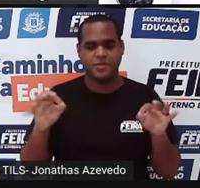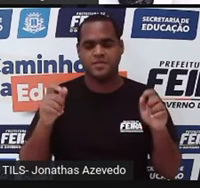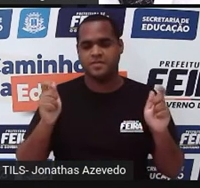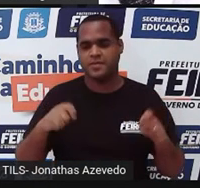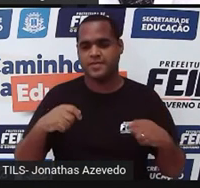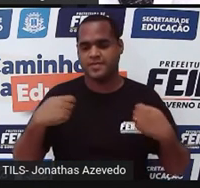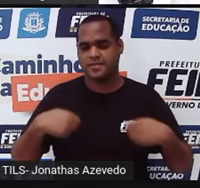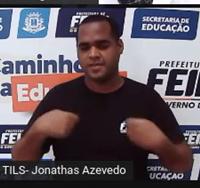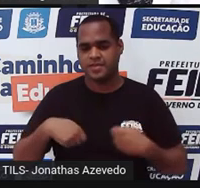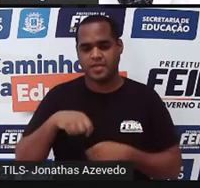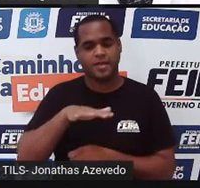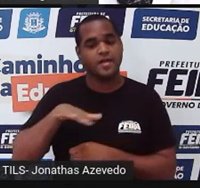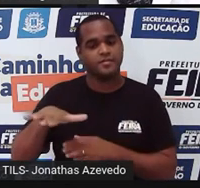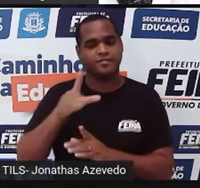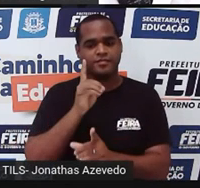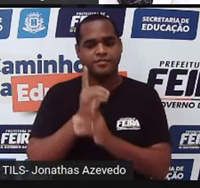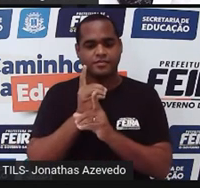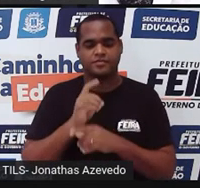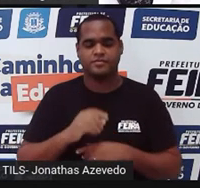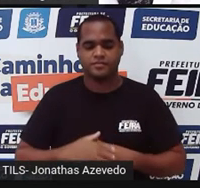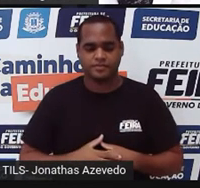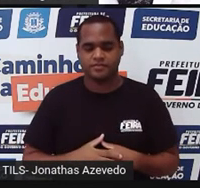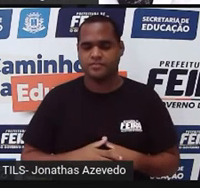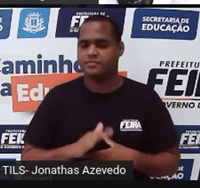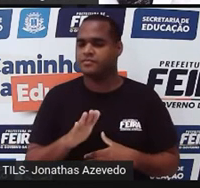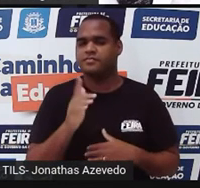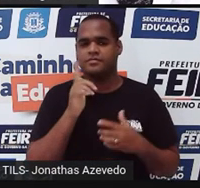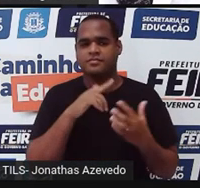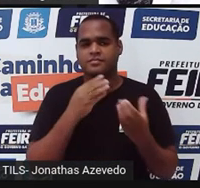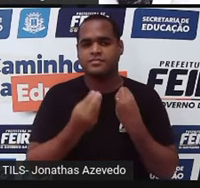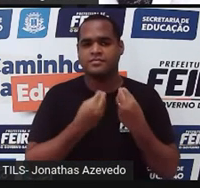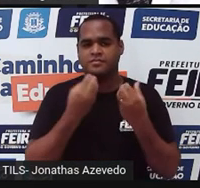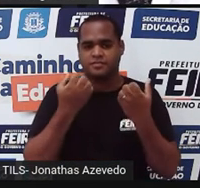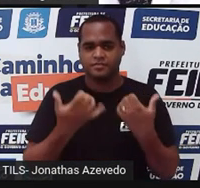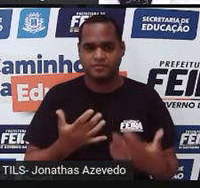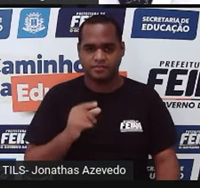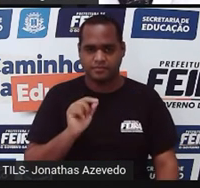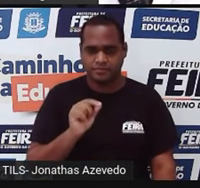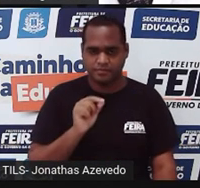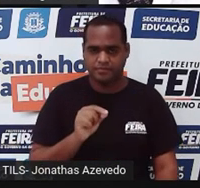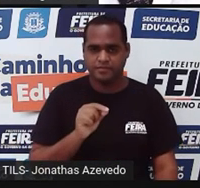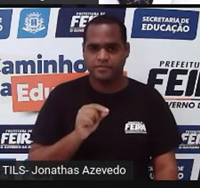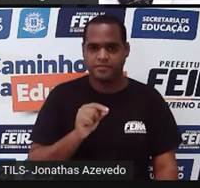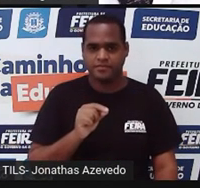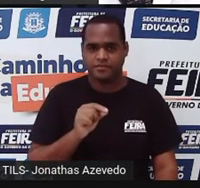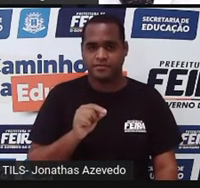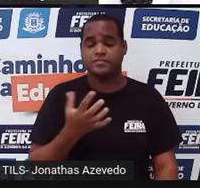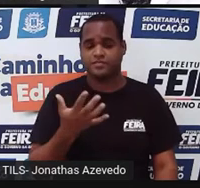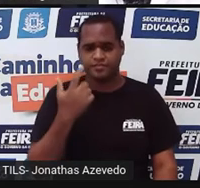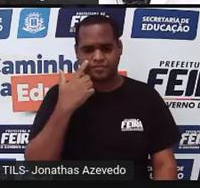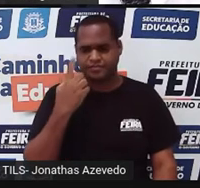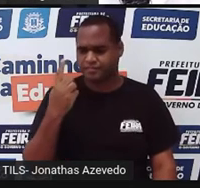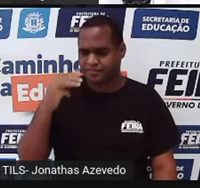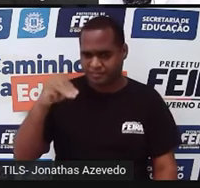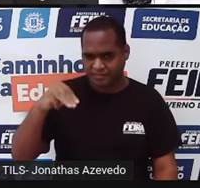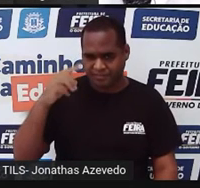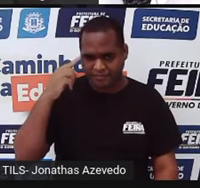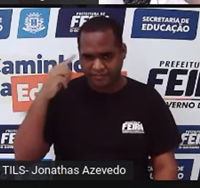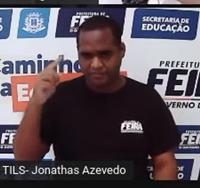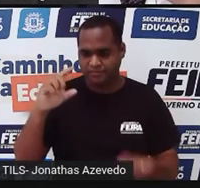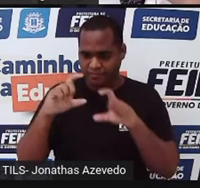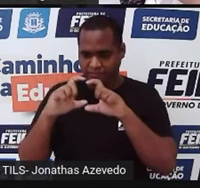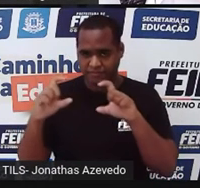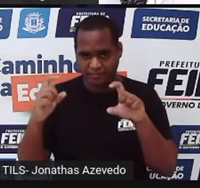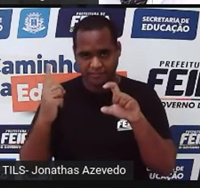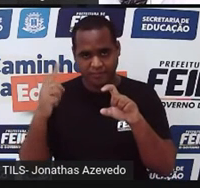a área. E como é que a gente vai fazer isso, né? Naquele retângulo de um metro, de um lado é